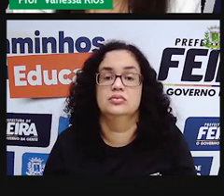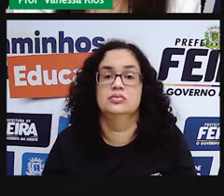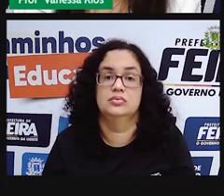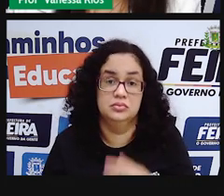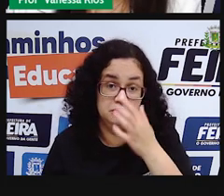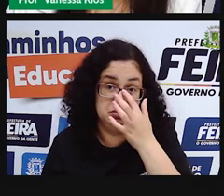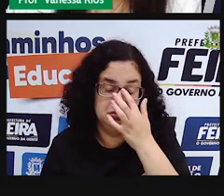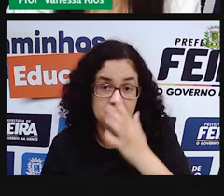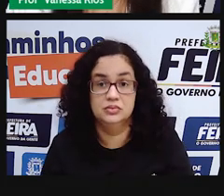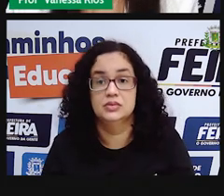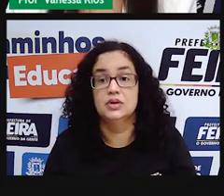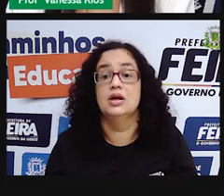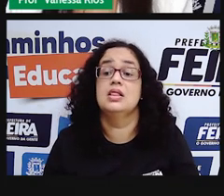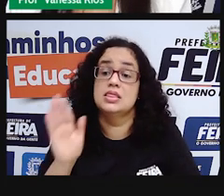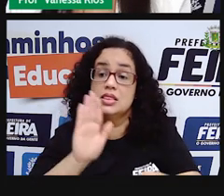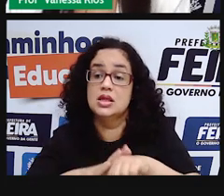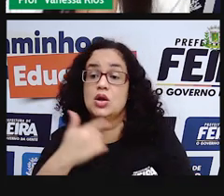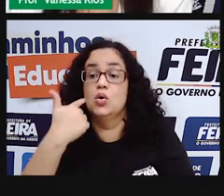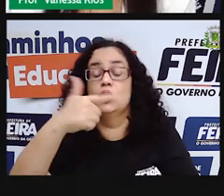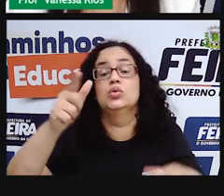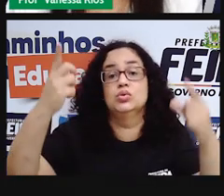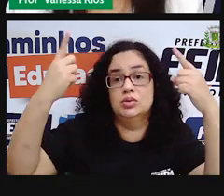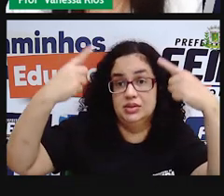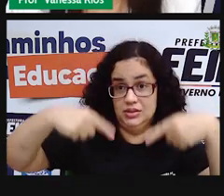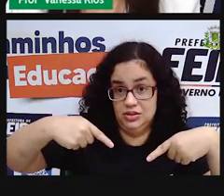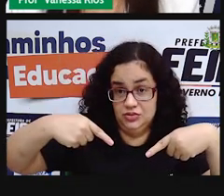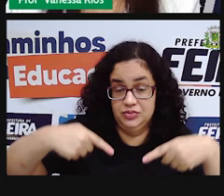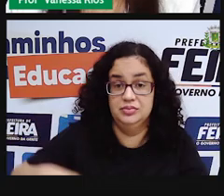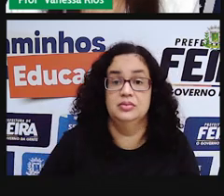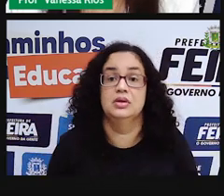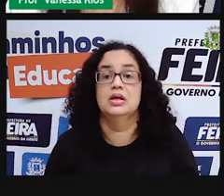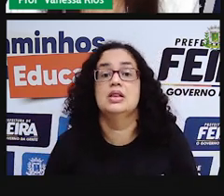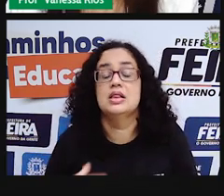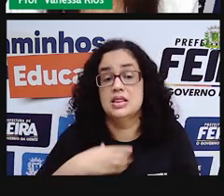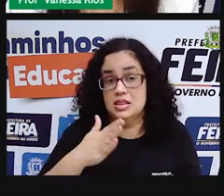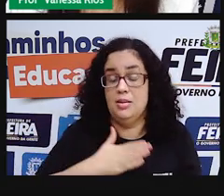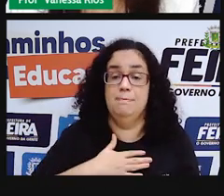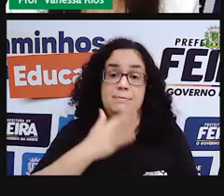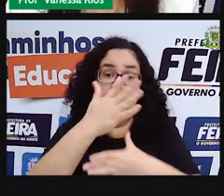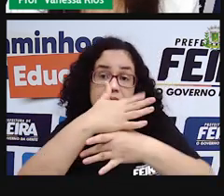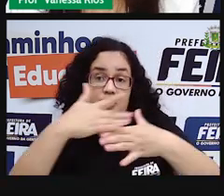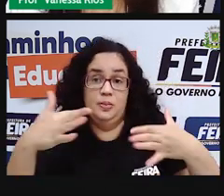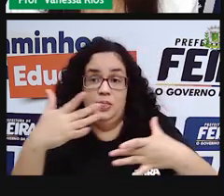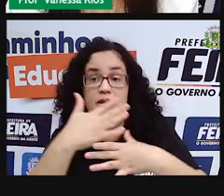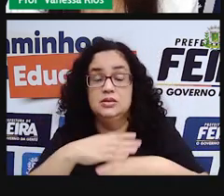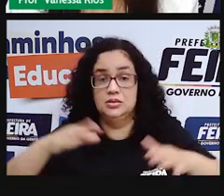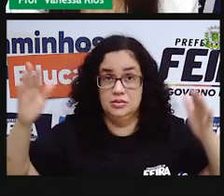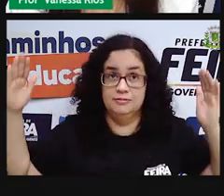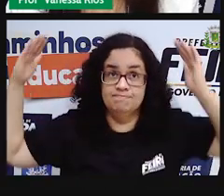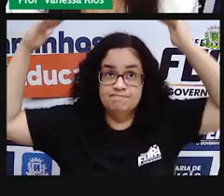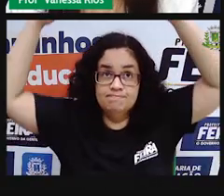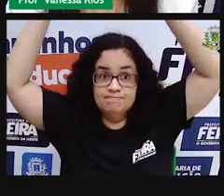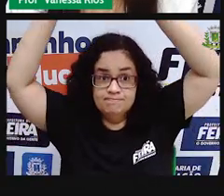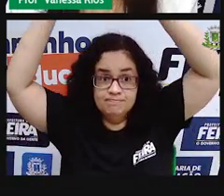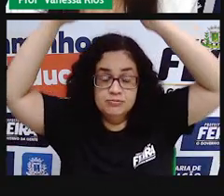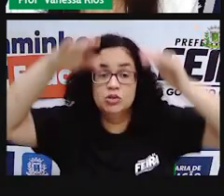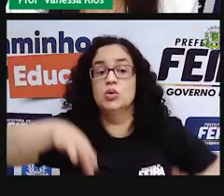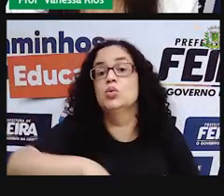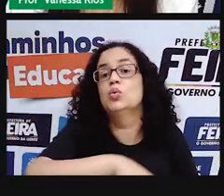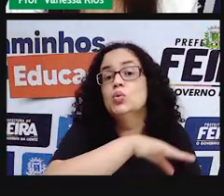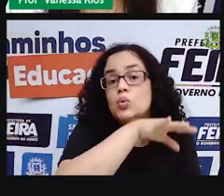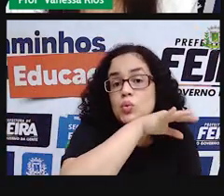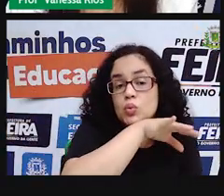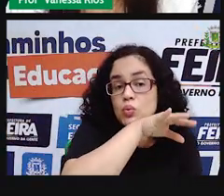Mas aí tem outro desafio. Na minha cidade há um abrigo para proteger animais maltratados e